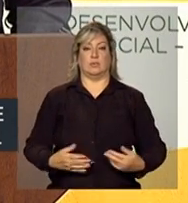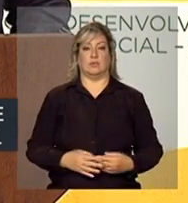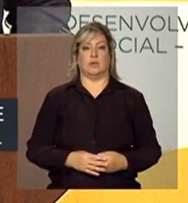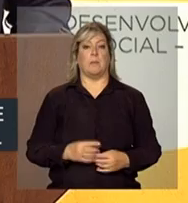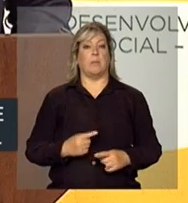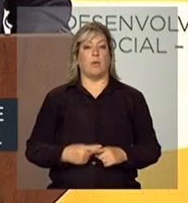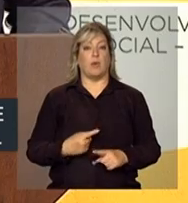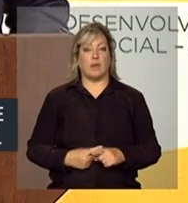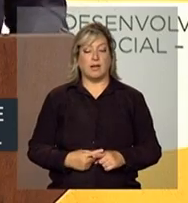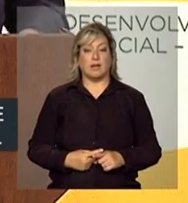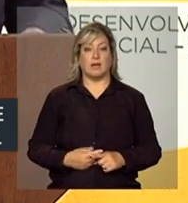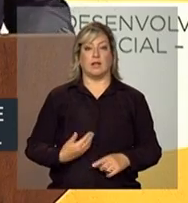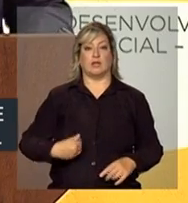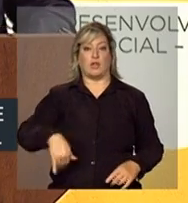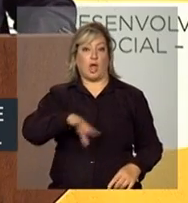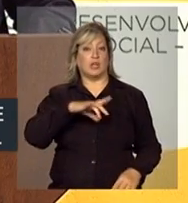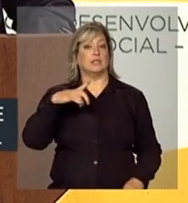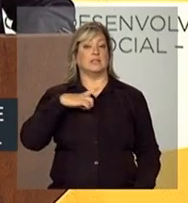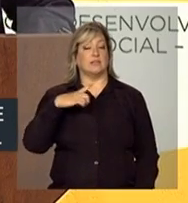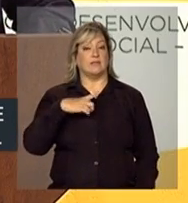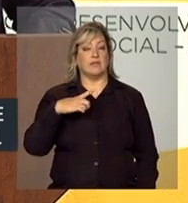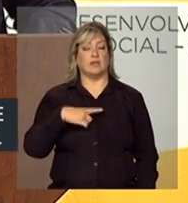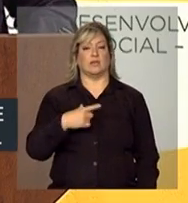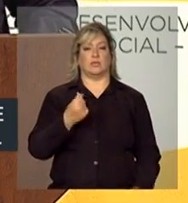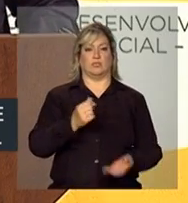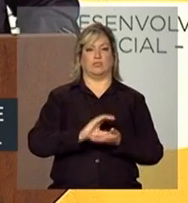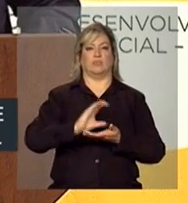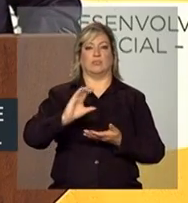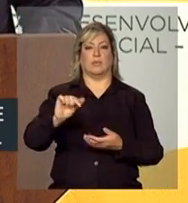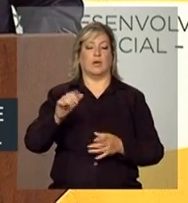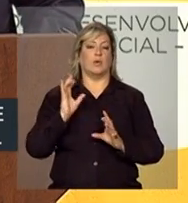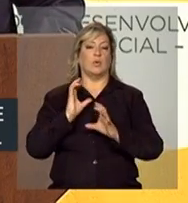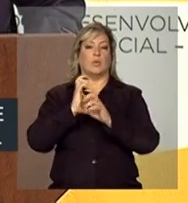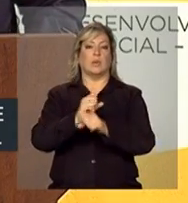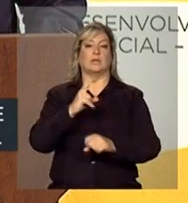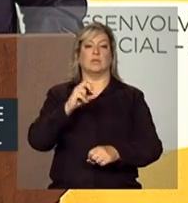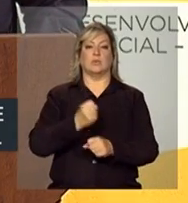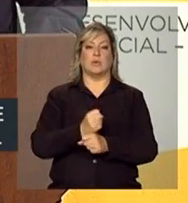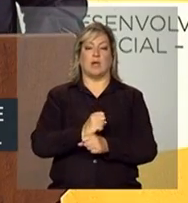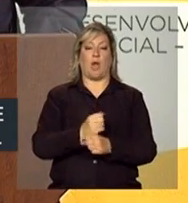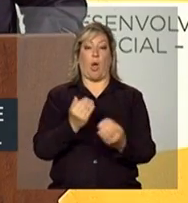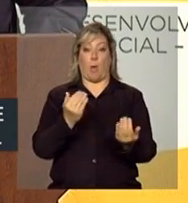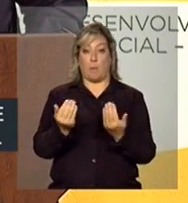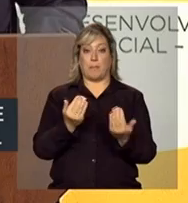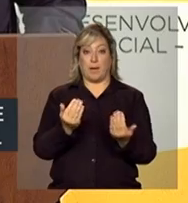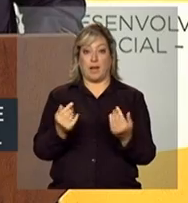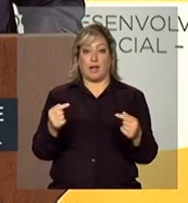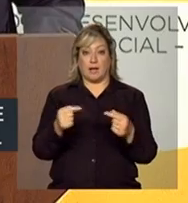porque nós tivemos um investimento ao longo desses 50 anos comparável